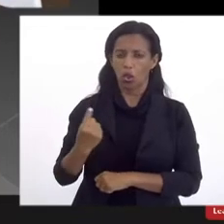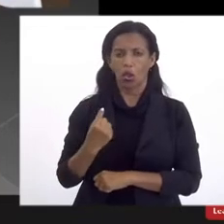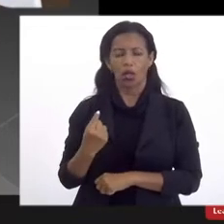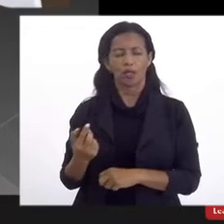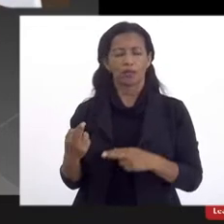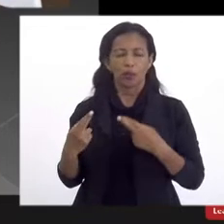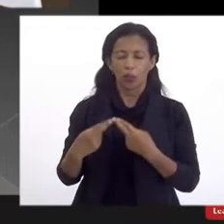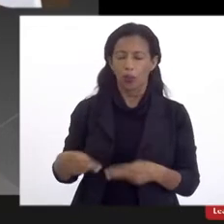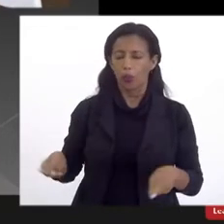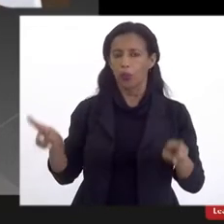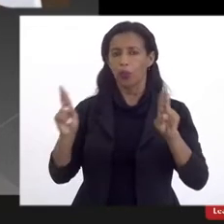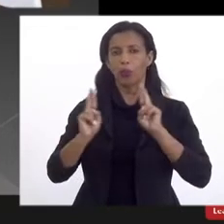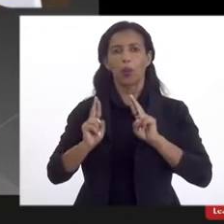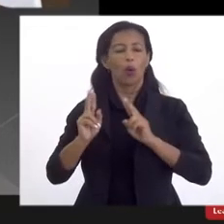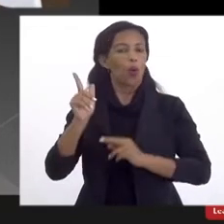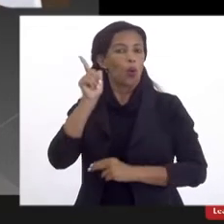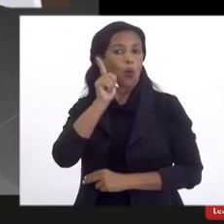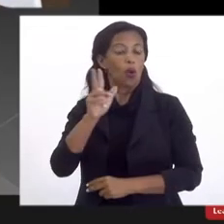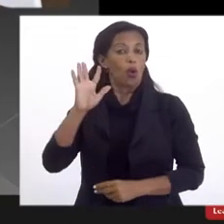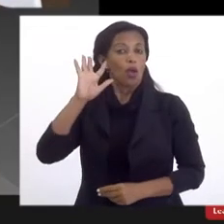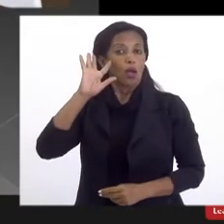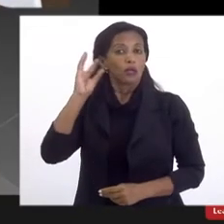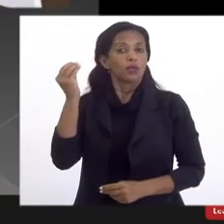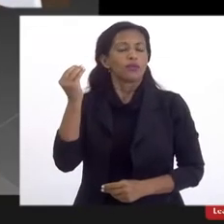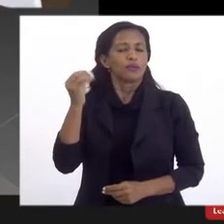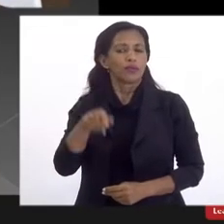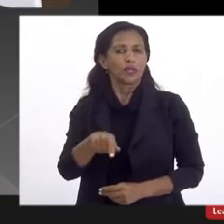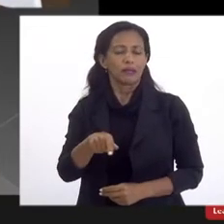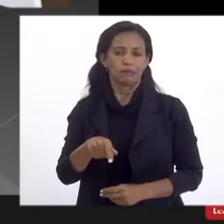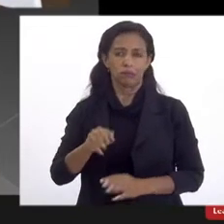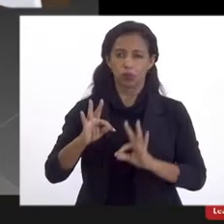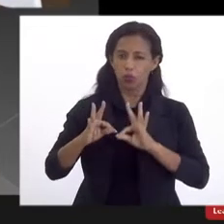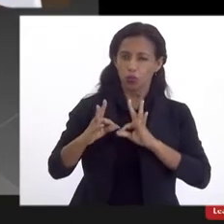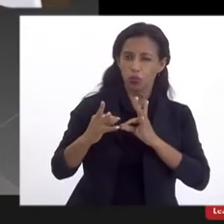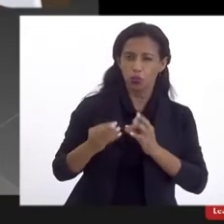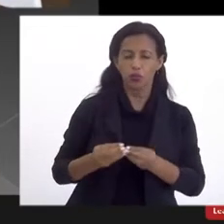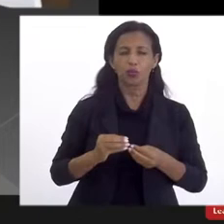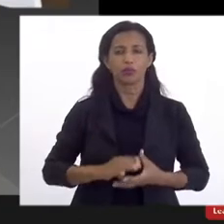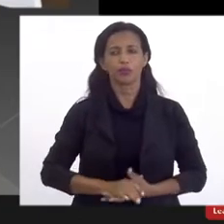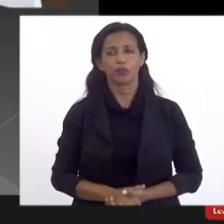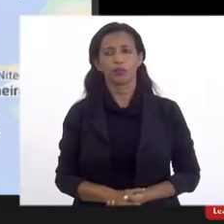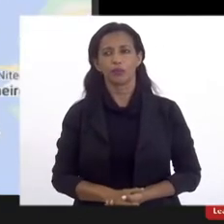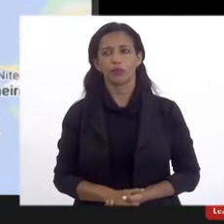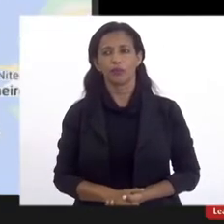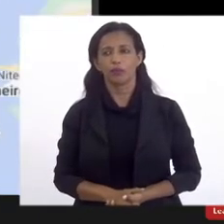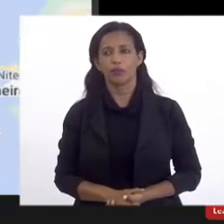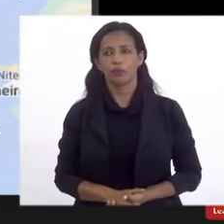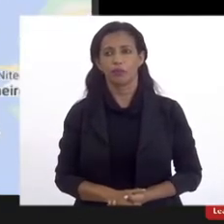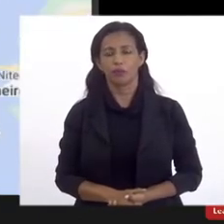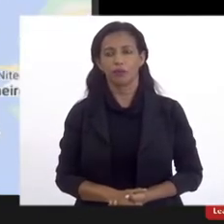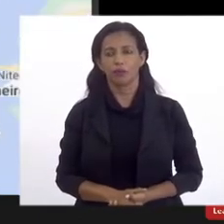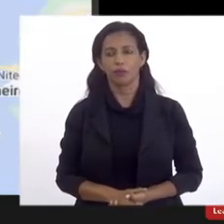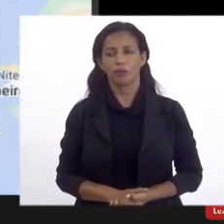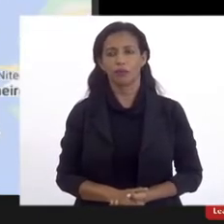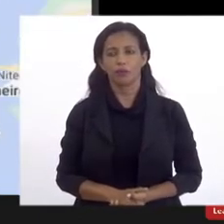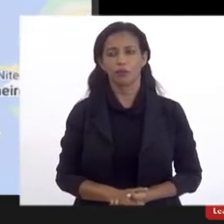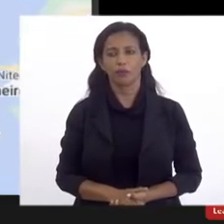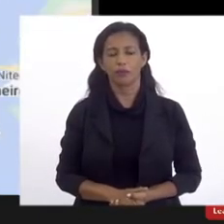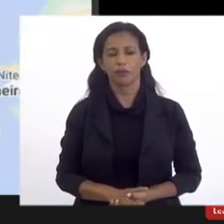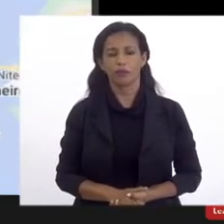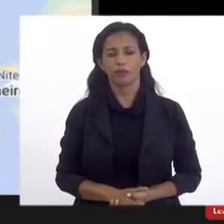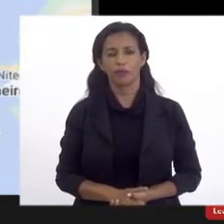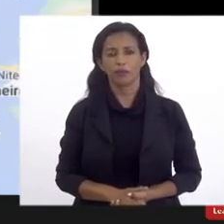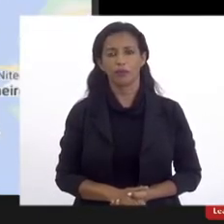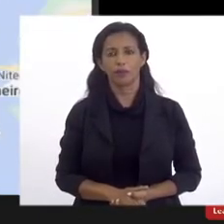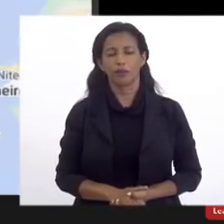esperança de que consigamos resolver essa questão. É, bem próximo. Bom, falando um pouquinho